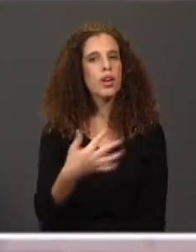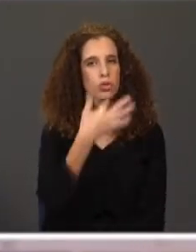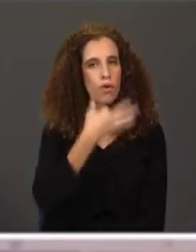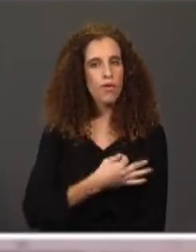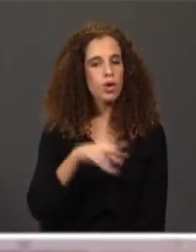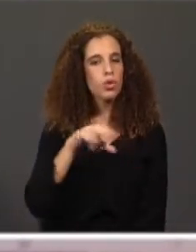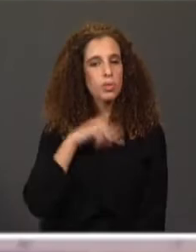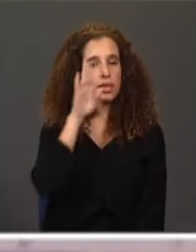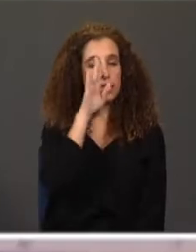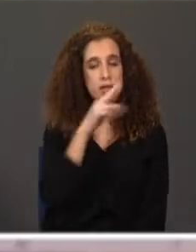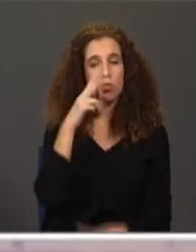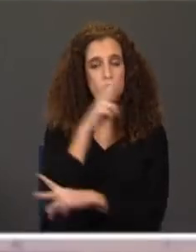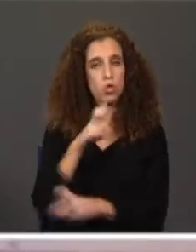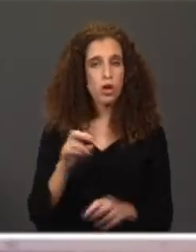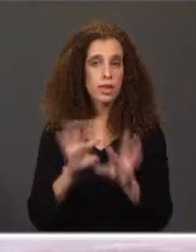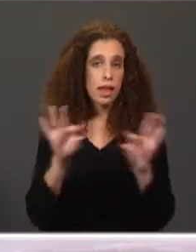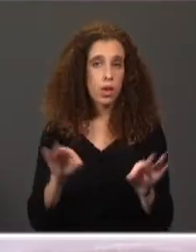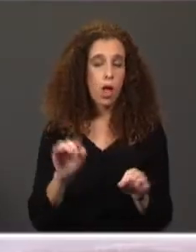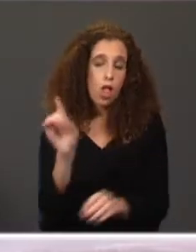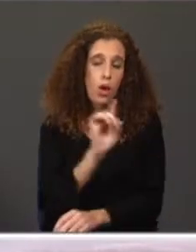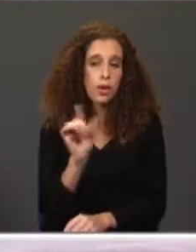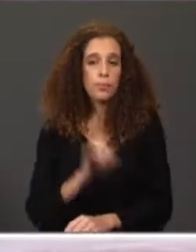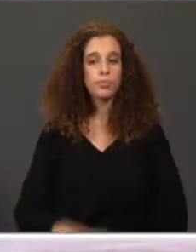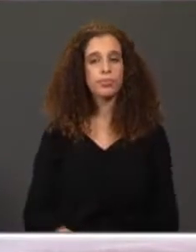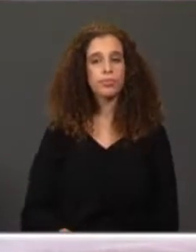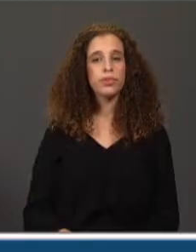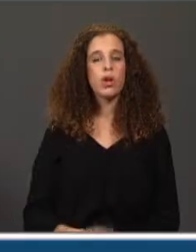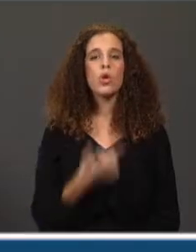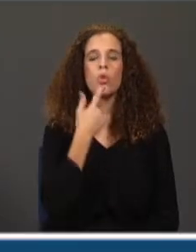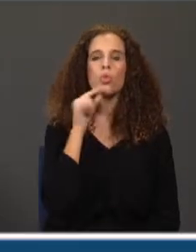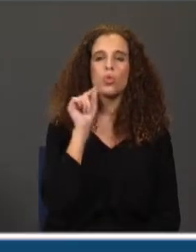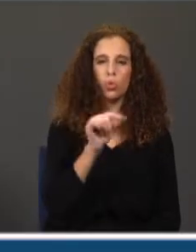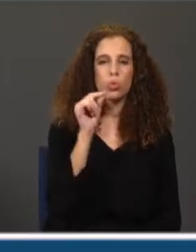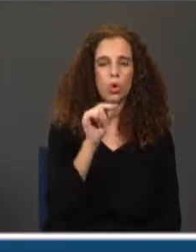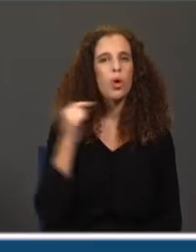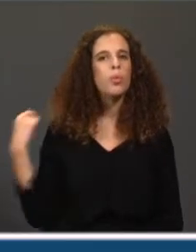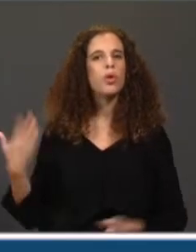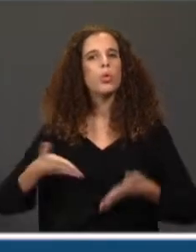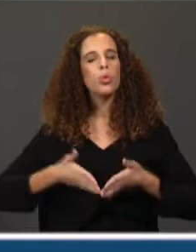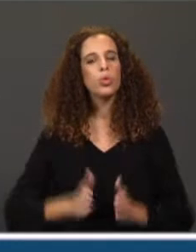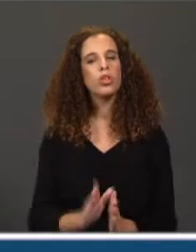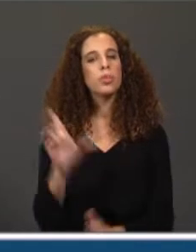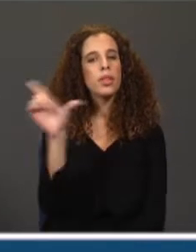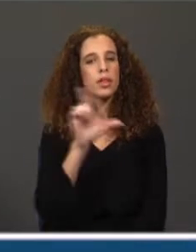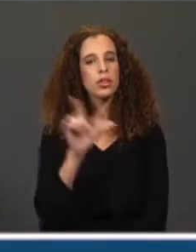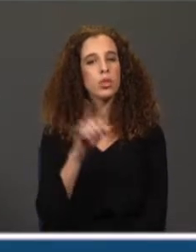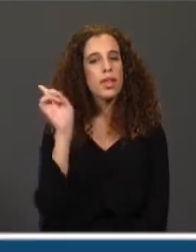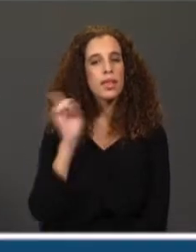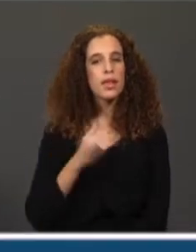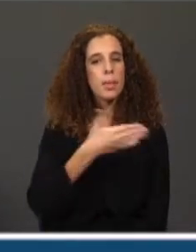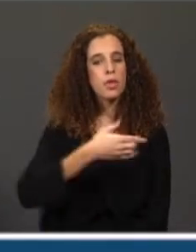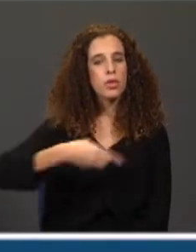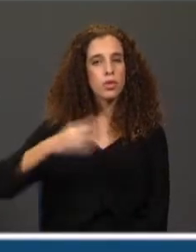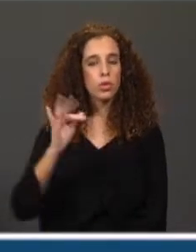se encontraste igual ou não. Então, temos o nome, o nascimento em Lisboa, 1942,